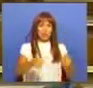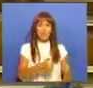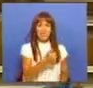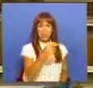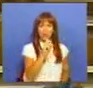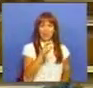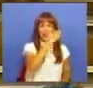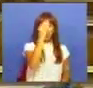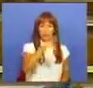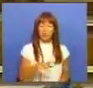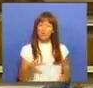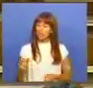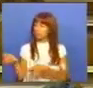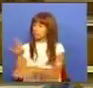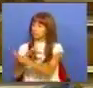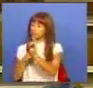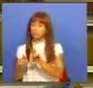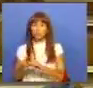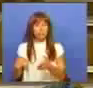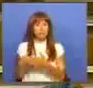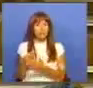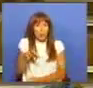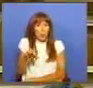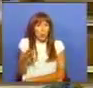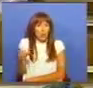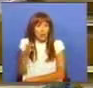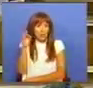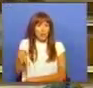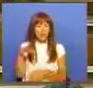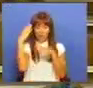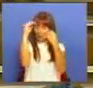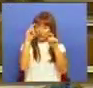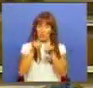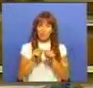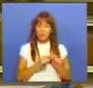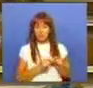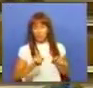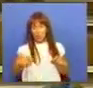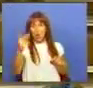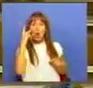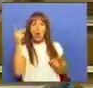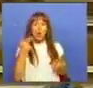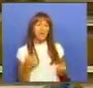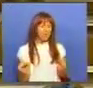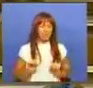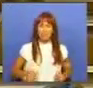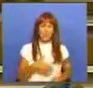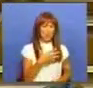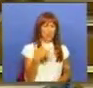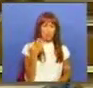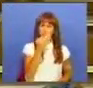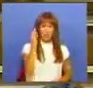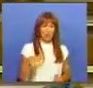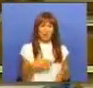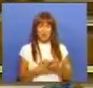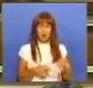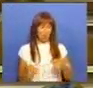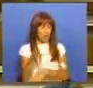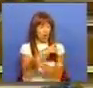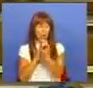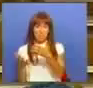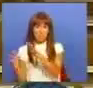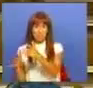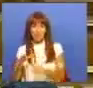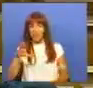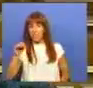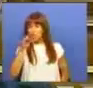53% quando na Europa atinge os 80%. Formação ao longo da vida, nem aos 5% chegamos quando na Europa se